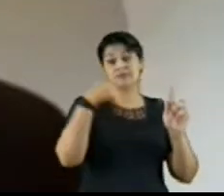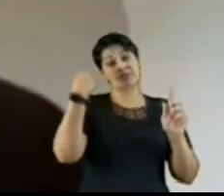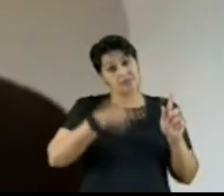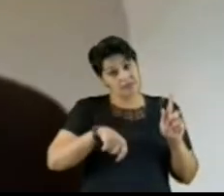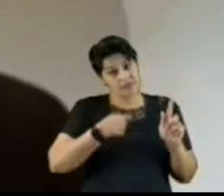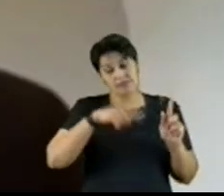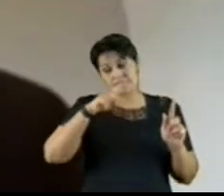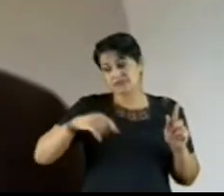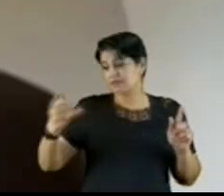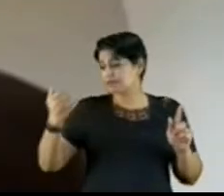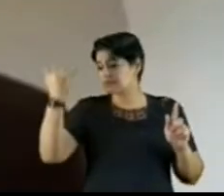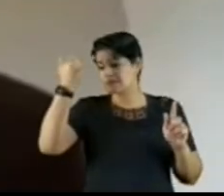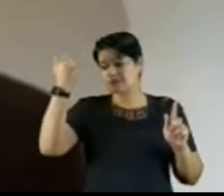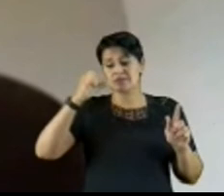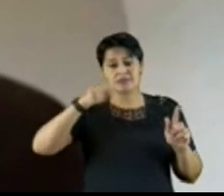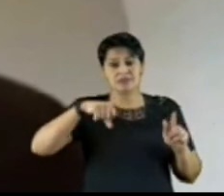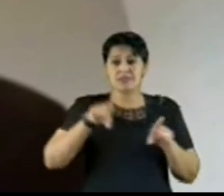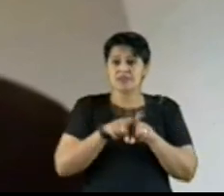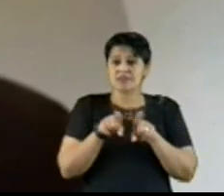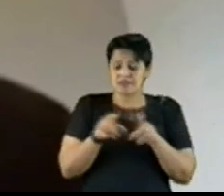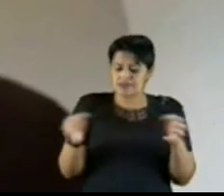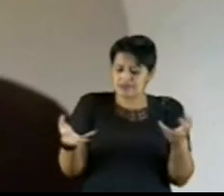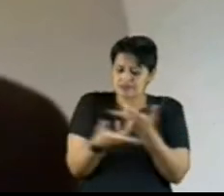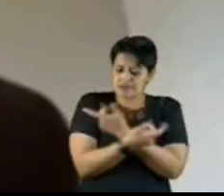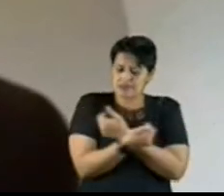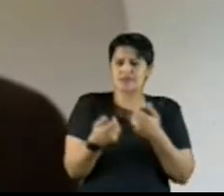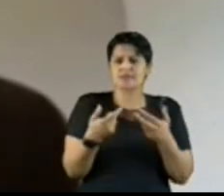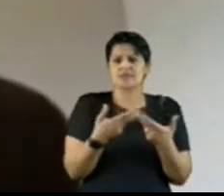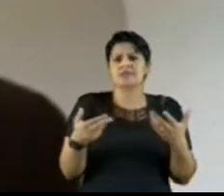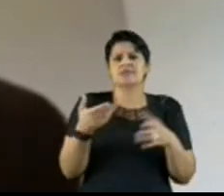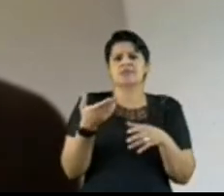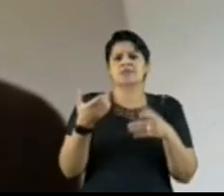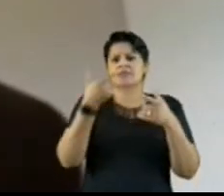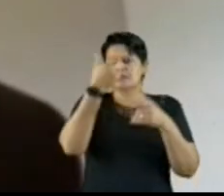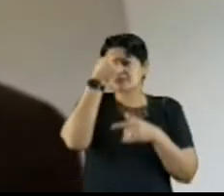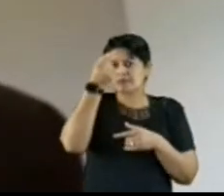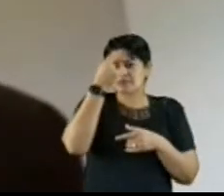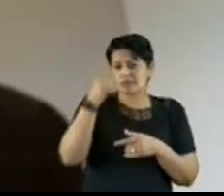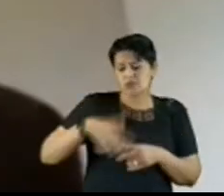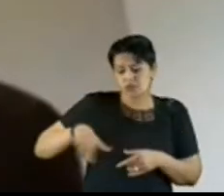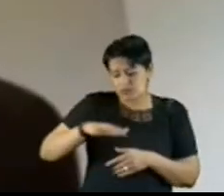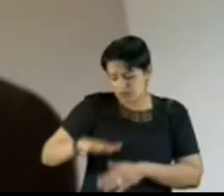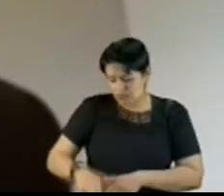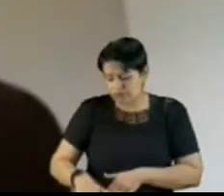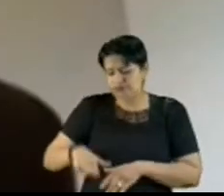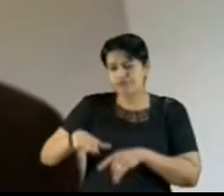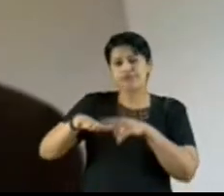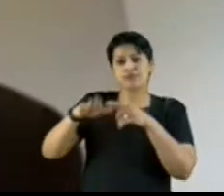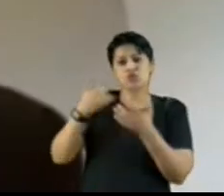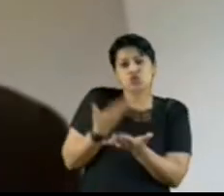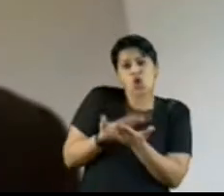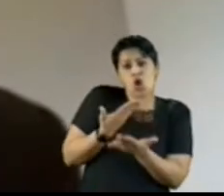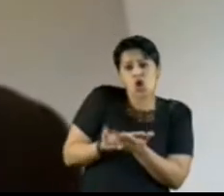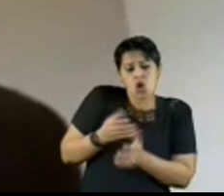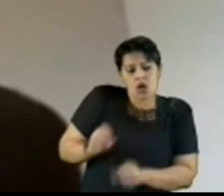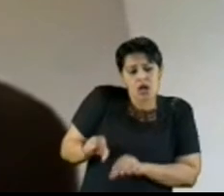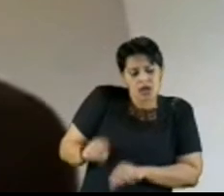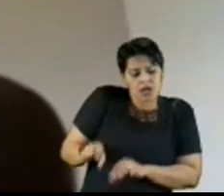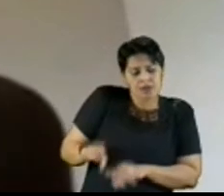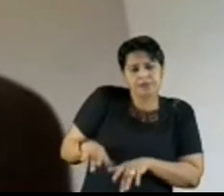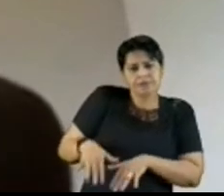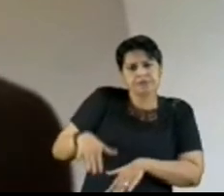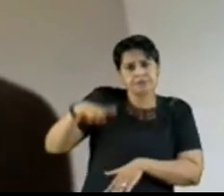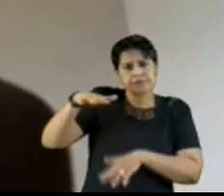bem como pela melhoria da formação acadêmica e profissional de nossos cidadãos desde a infância aos níveis superiores para que